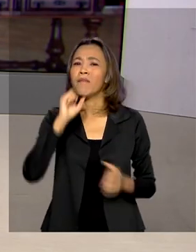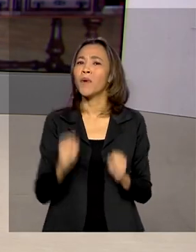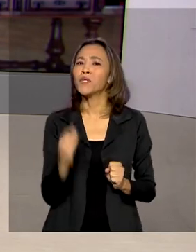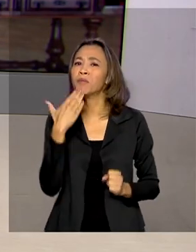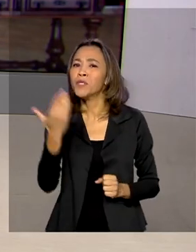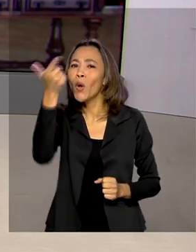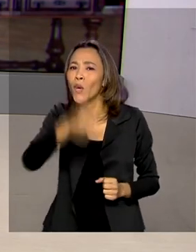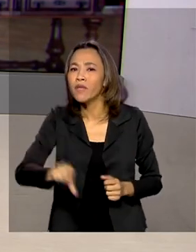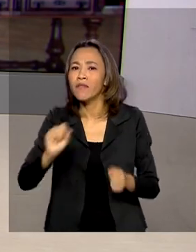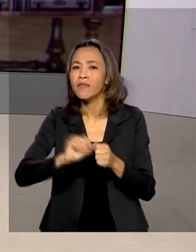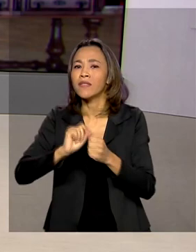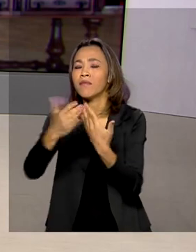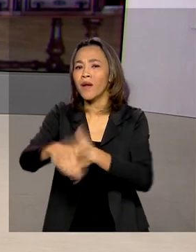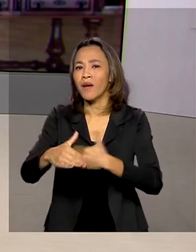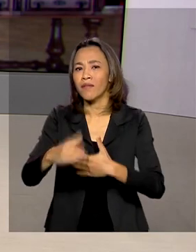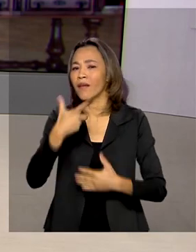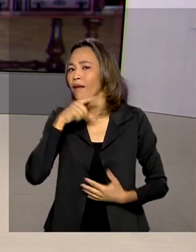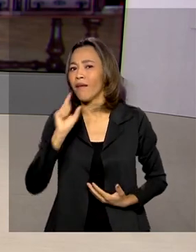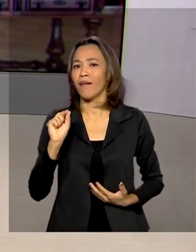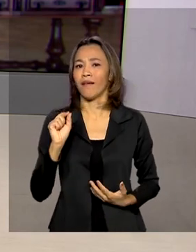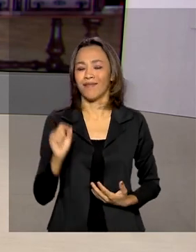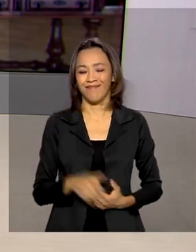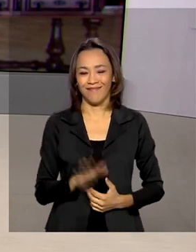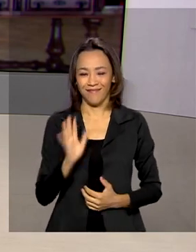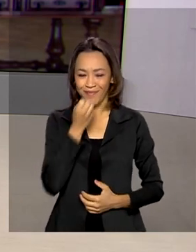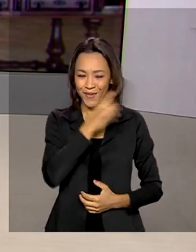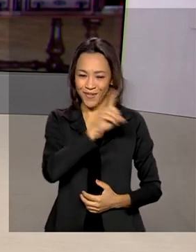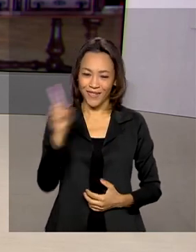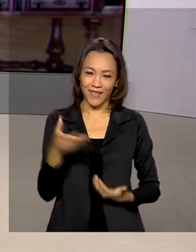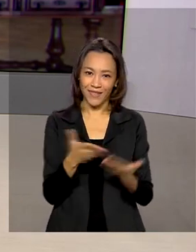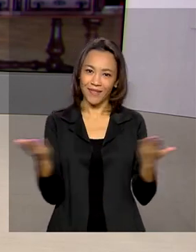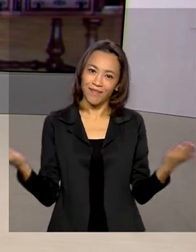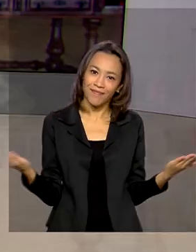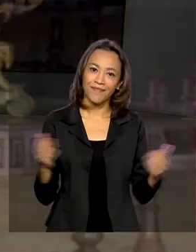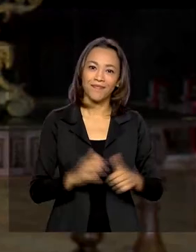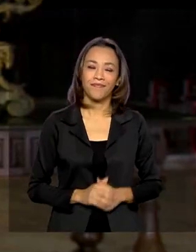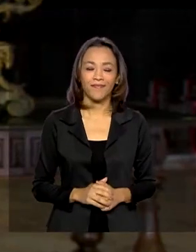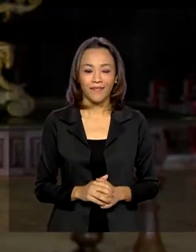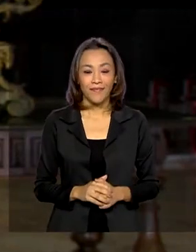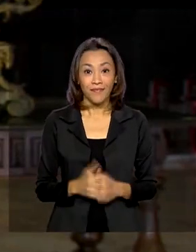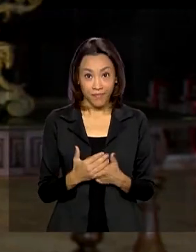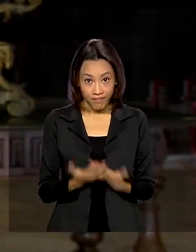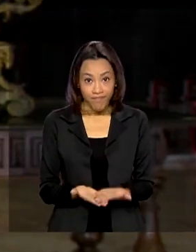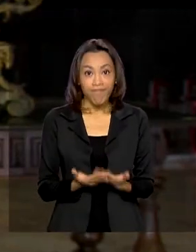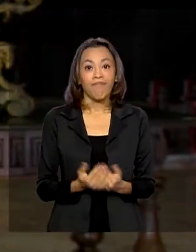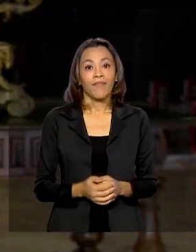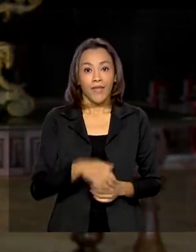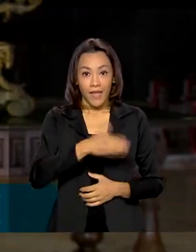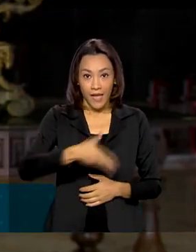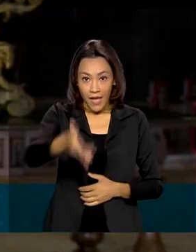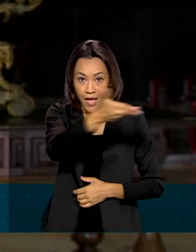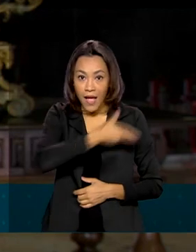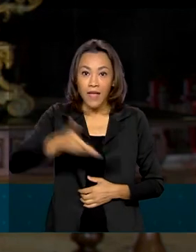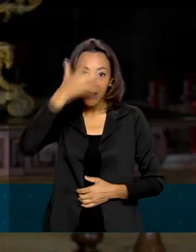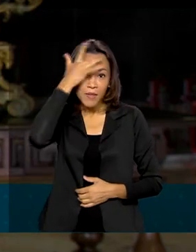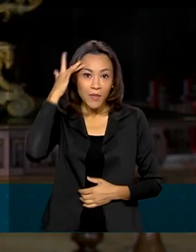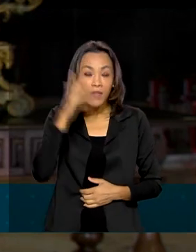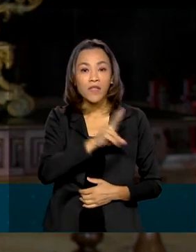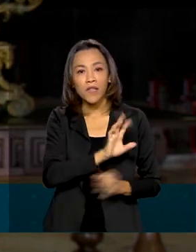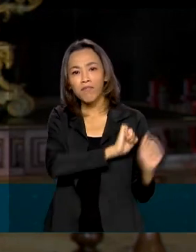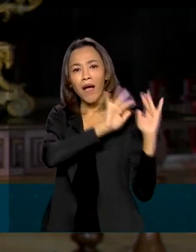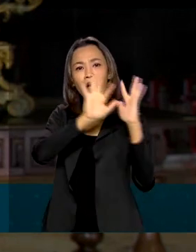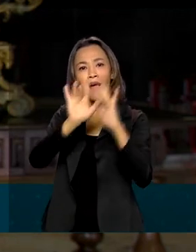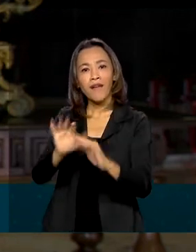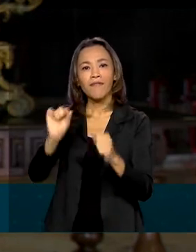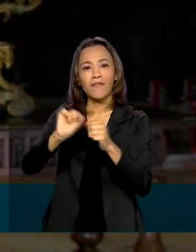reaplicação? Bom dia! Olá, Renata! Bom dia a todos! Olha, os candidatos ao Enem 2020 que